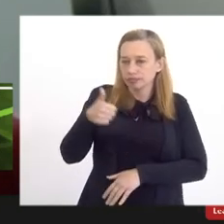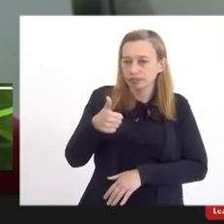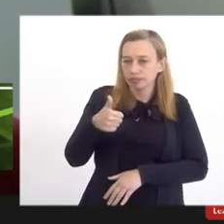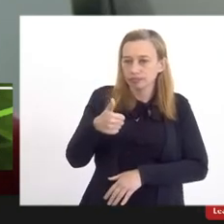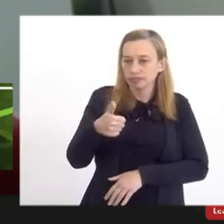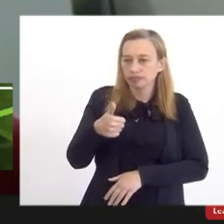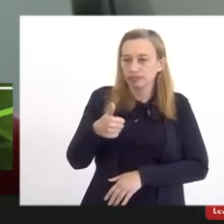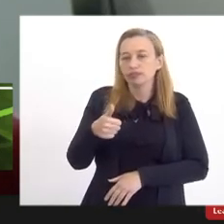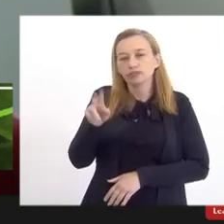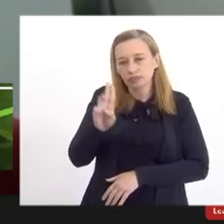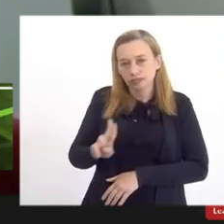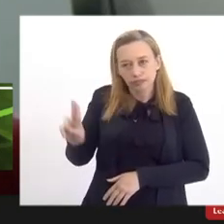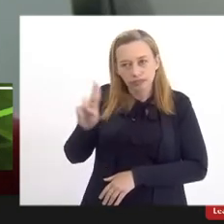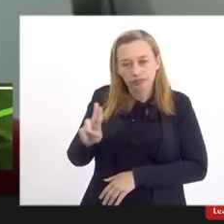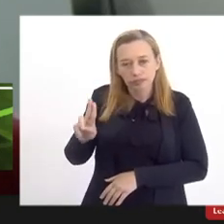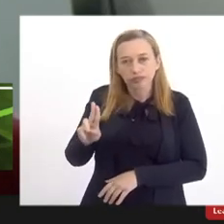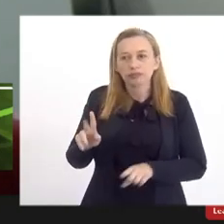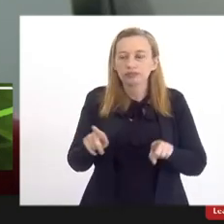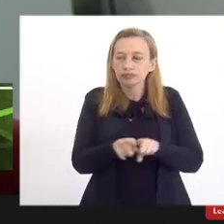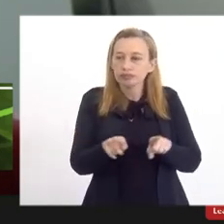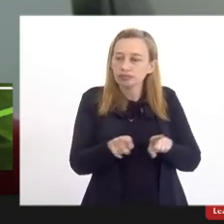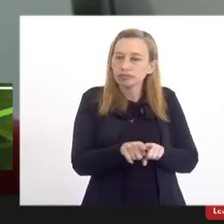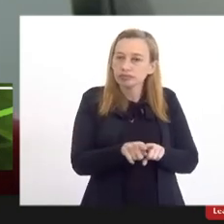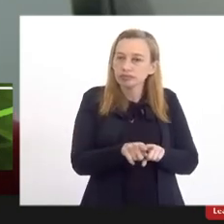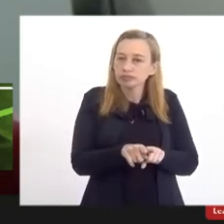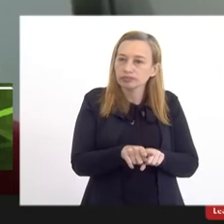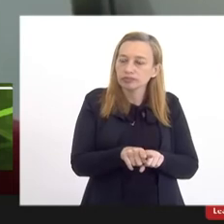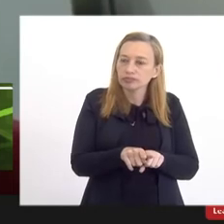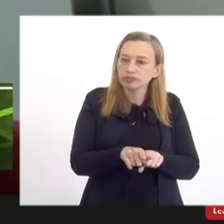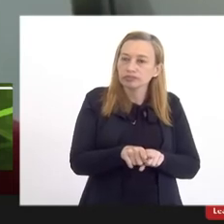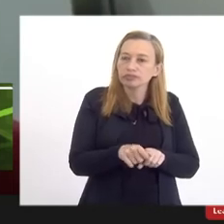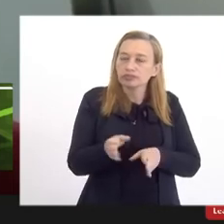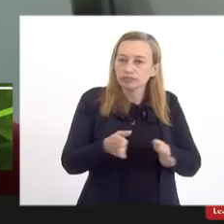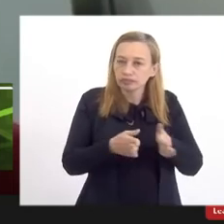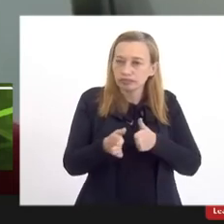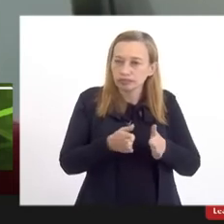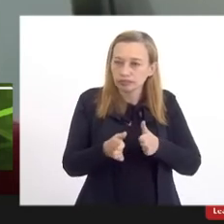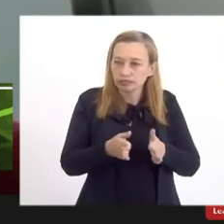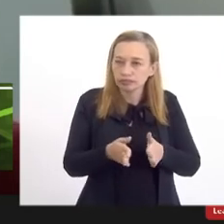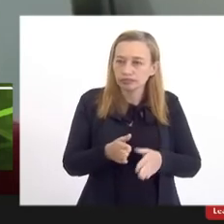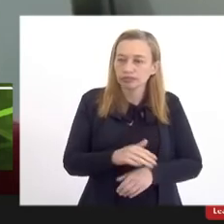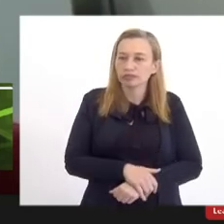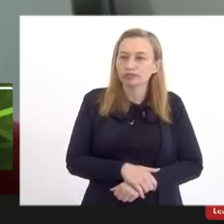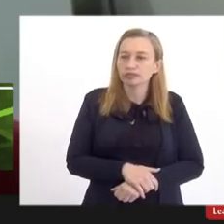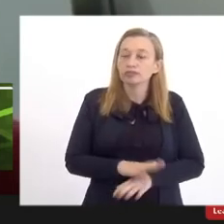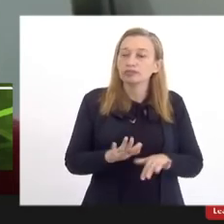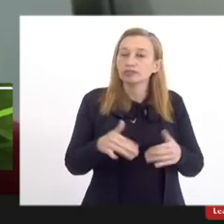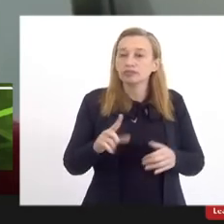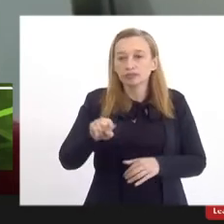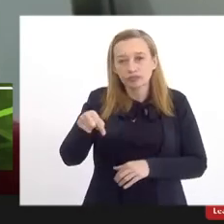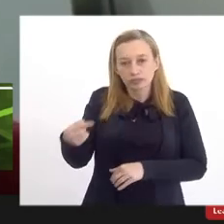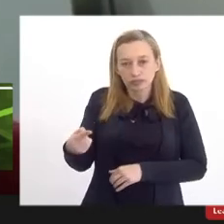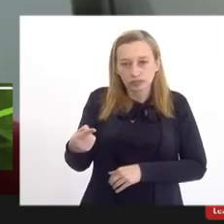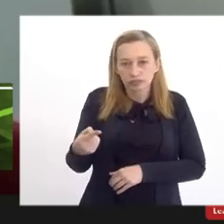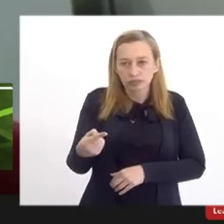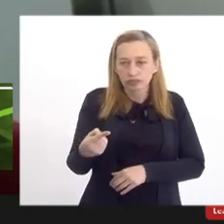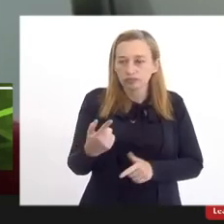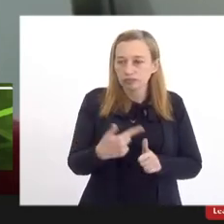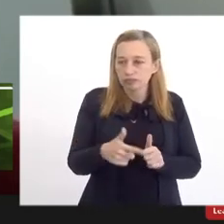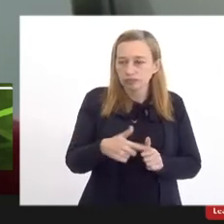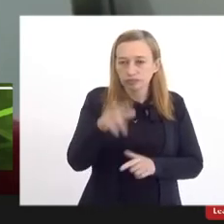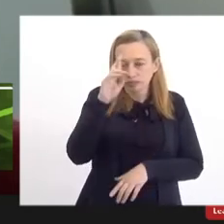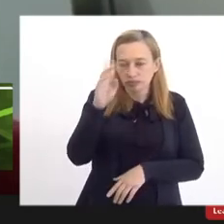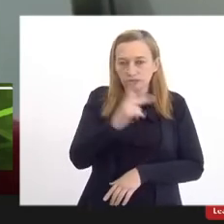universitária, contando, inclusive, com excelente acessibilidade. Quanto às demais demandas, senhor deputados,